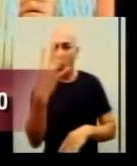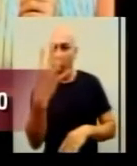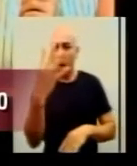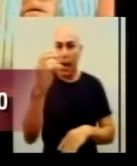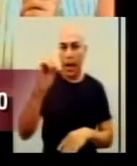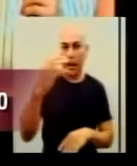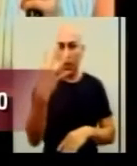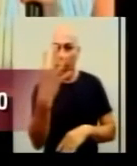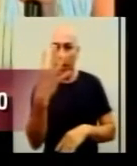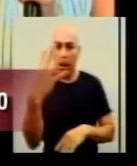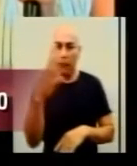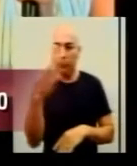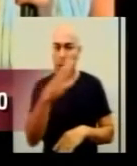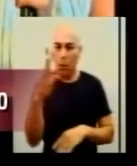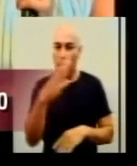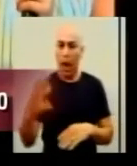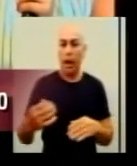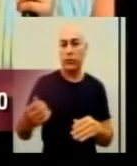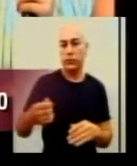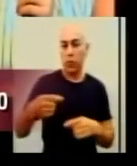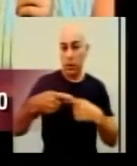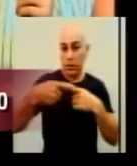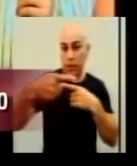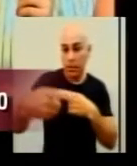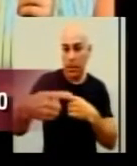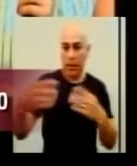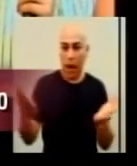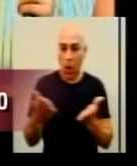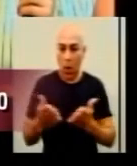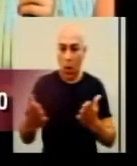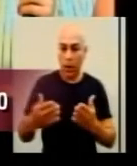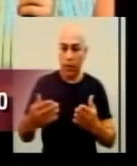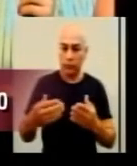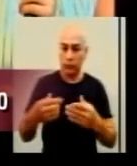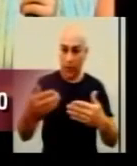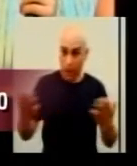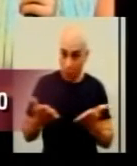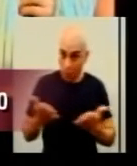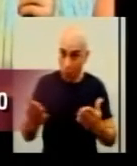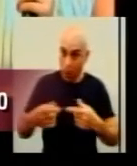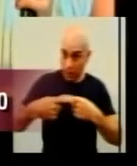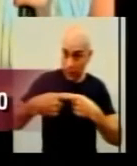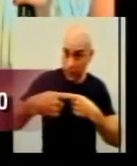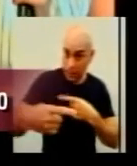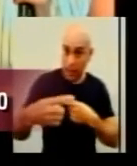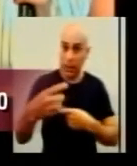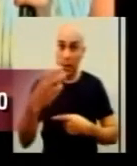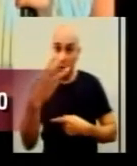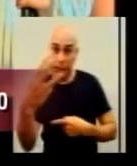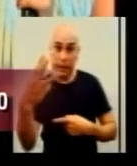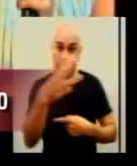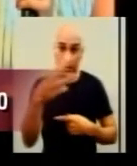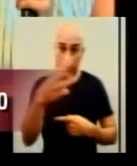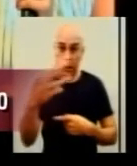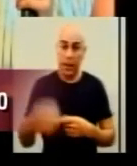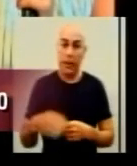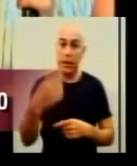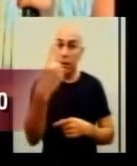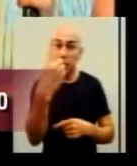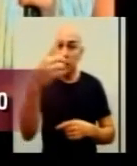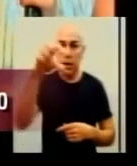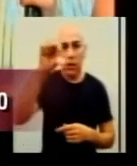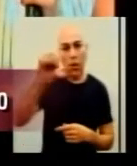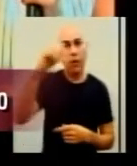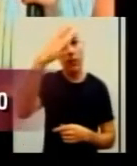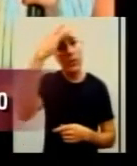por semana. E na semana atual nós estamos com 33, na semana atual, que é a semana 33, nós estamos com 19 óbitos